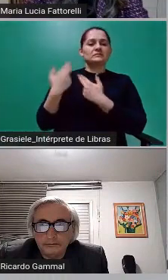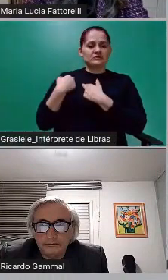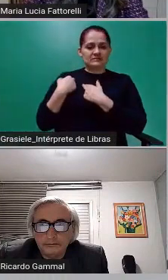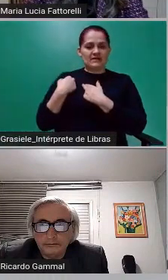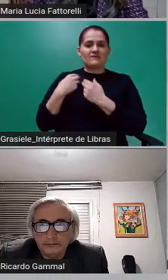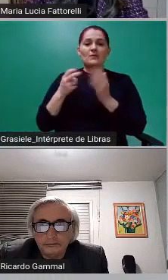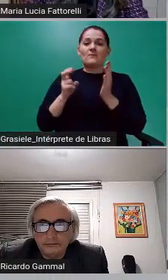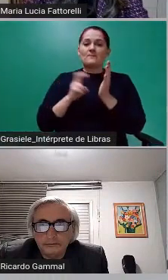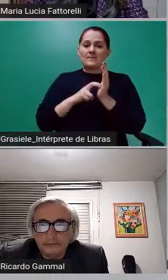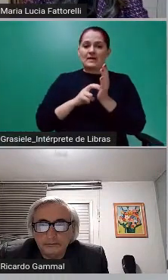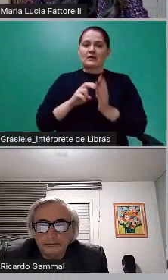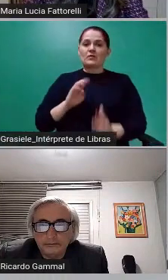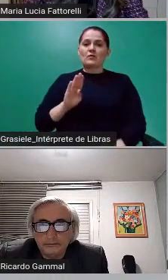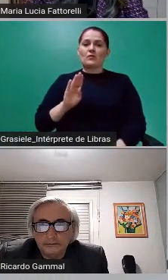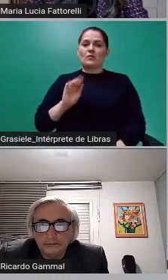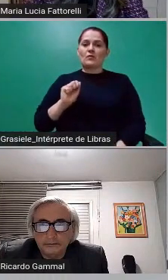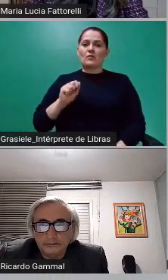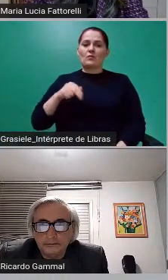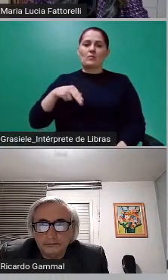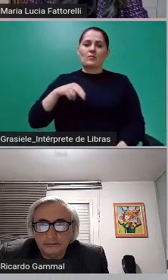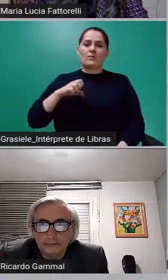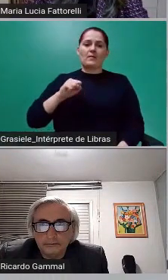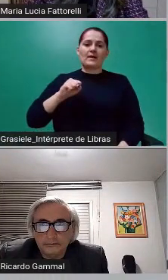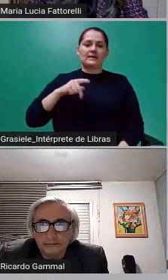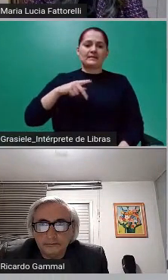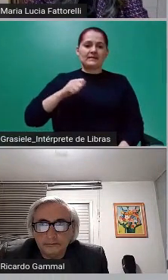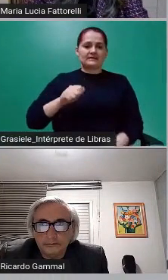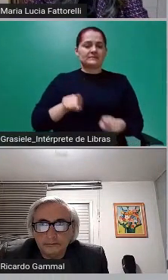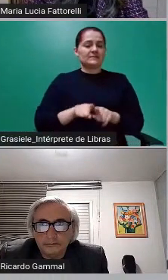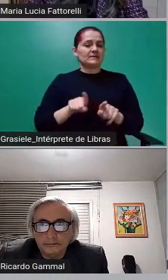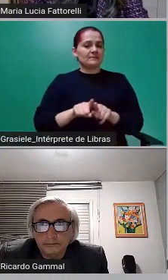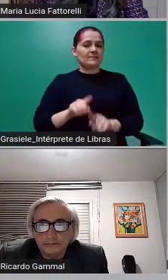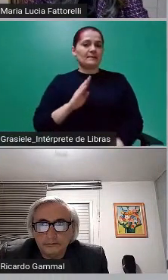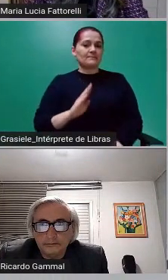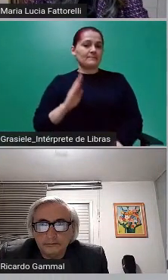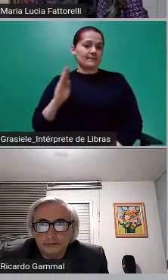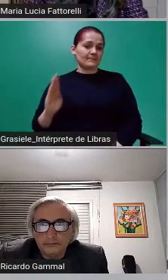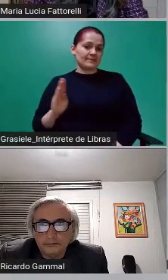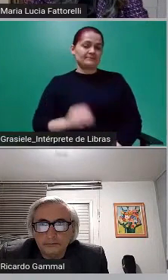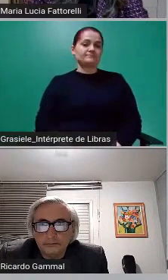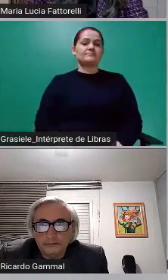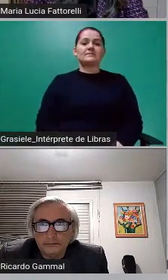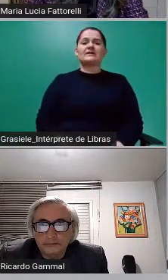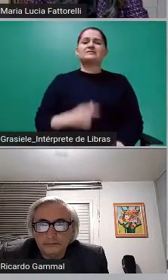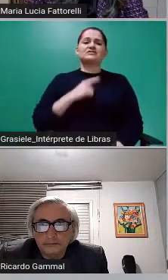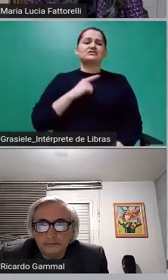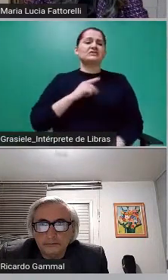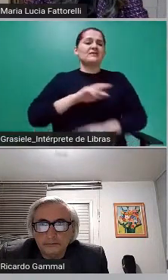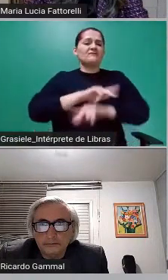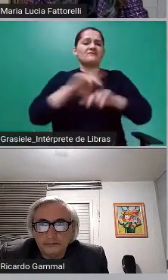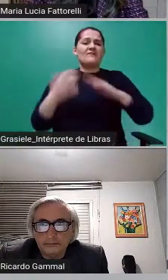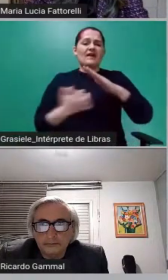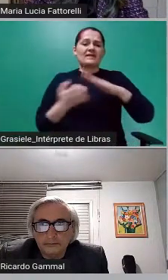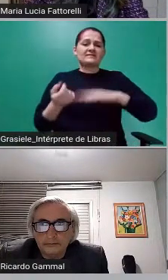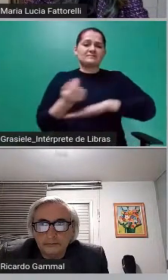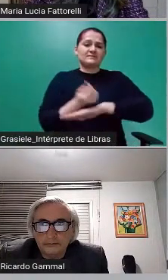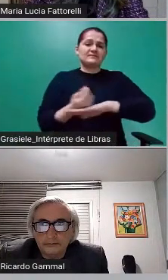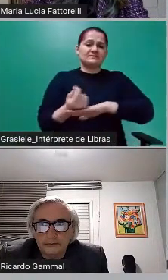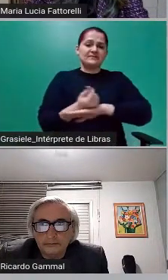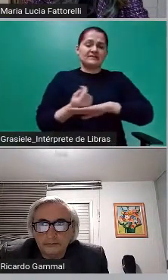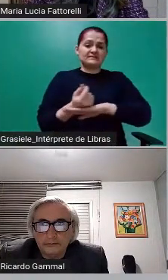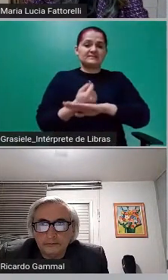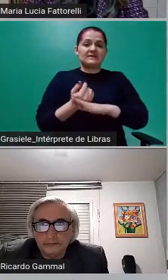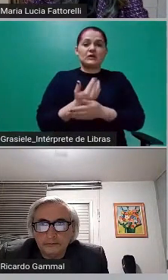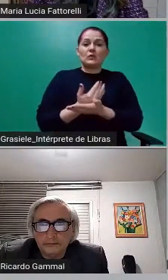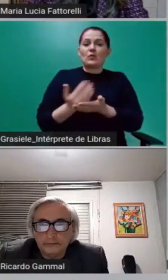intermediadoras negociavam esses títulos no mesmo dia. Muitas vezes a prefeitura